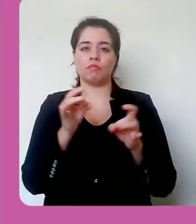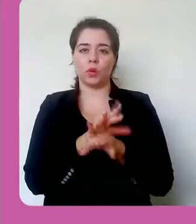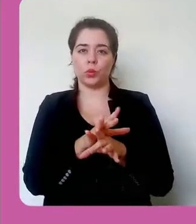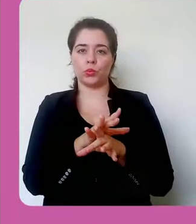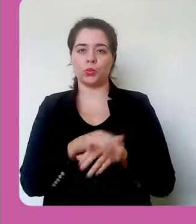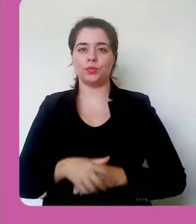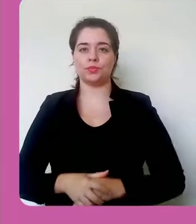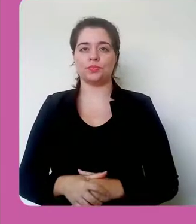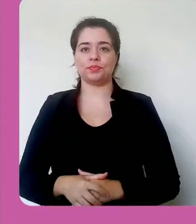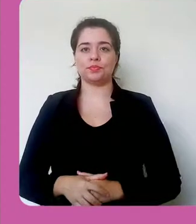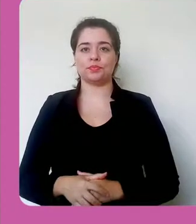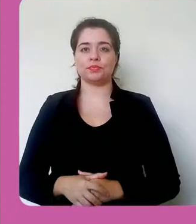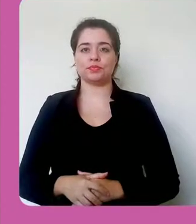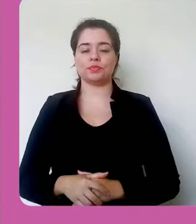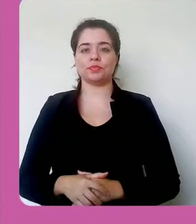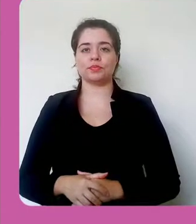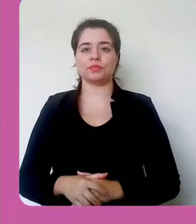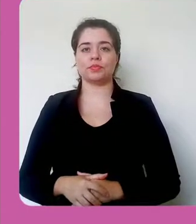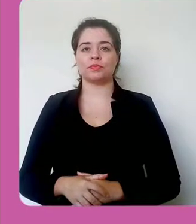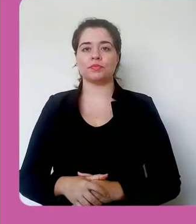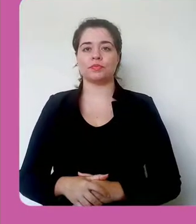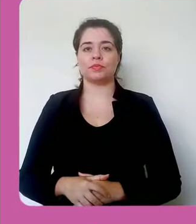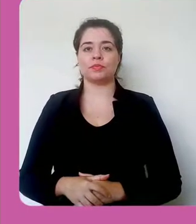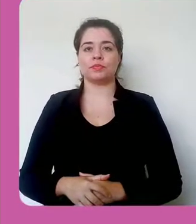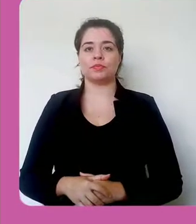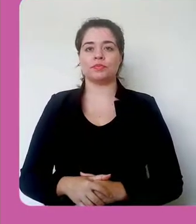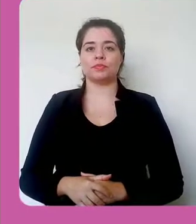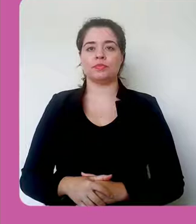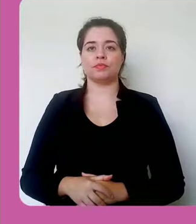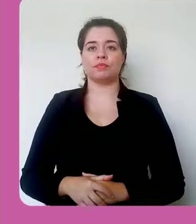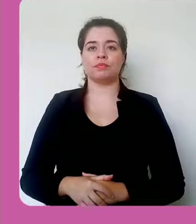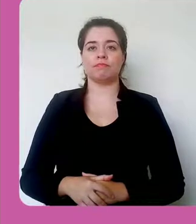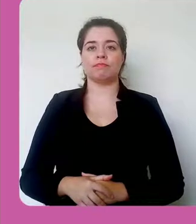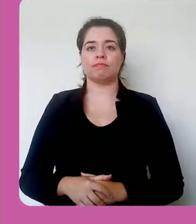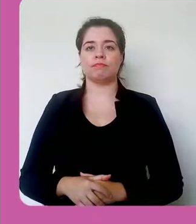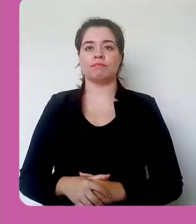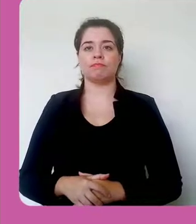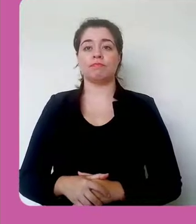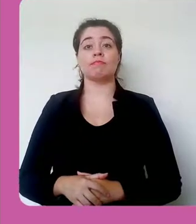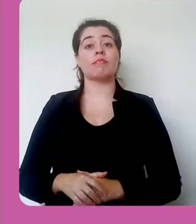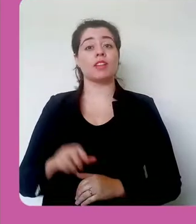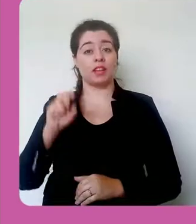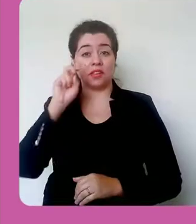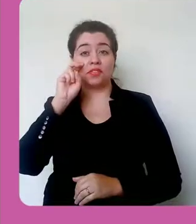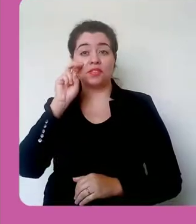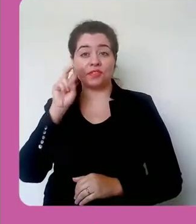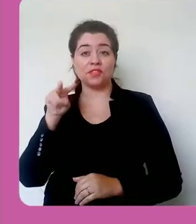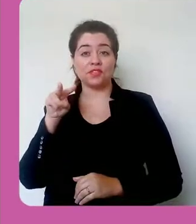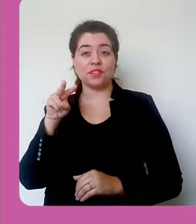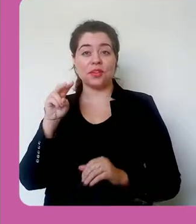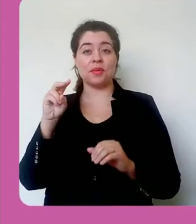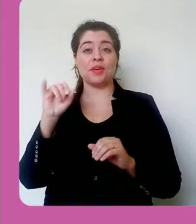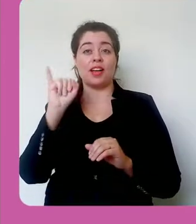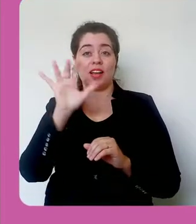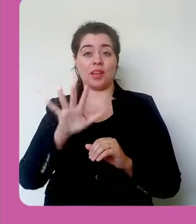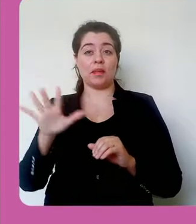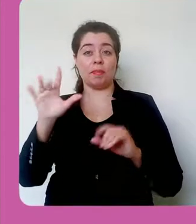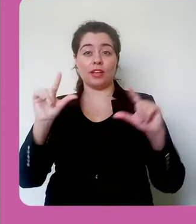Vejam, já diminuiu ali a imagem. Vocês podem clicar aqui e arrastar também. Aqui também funciona, tá bom?